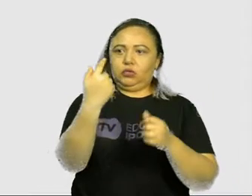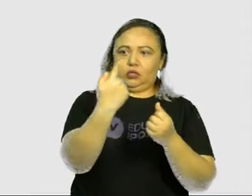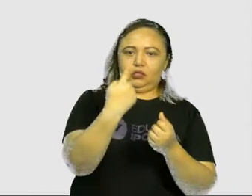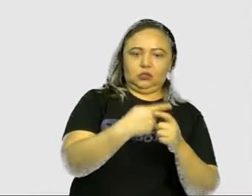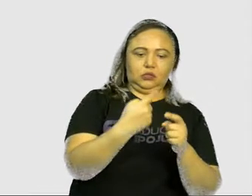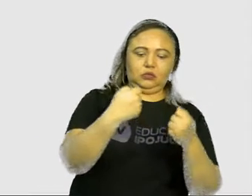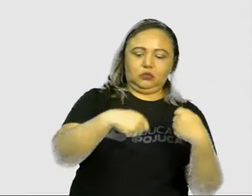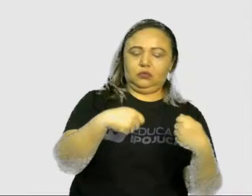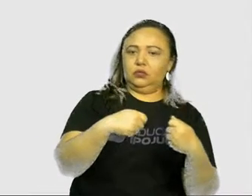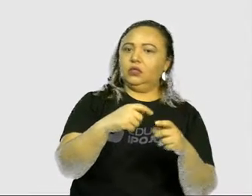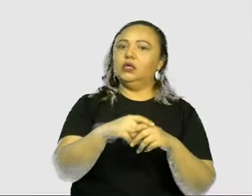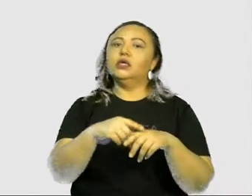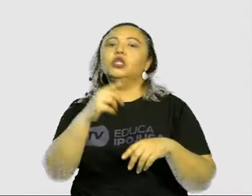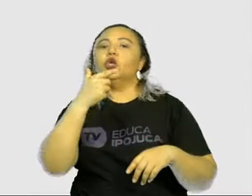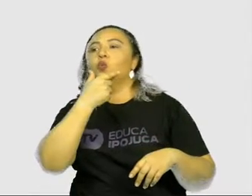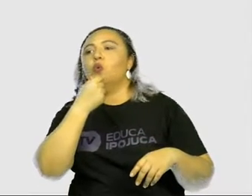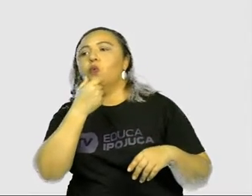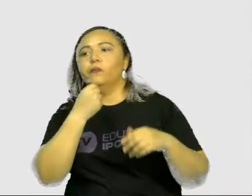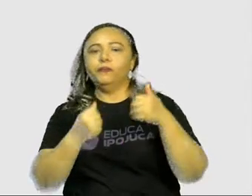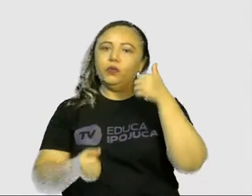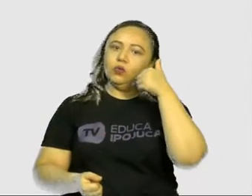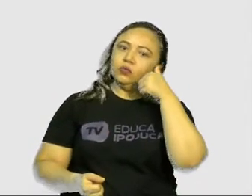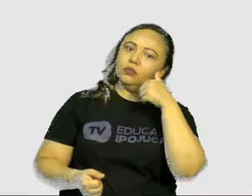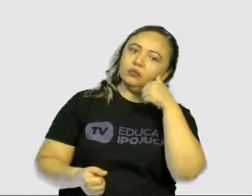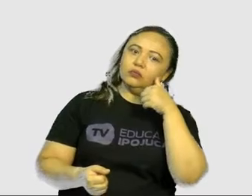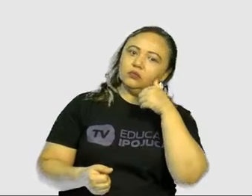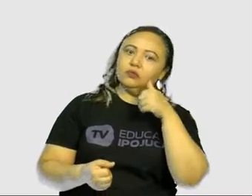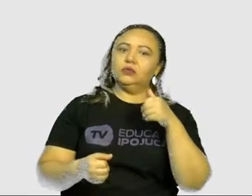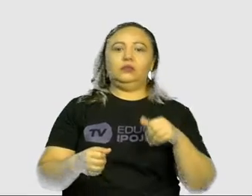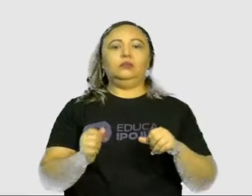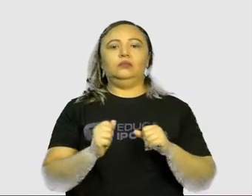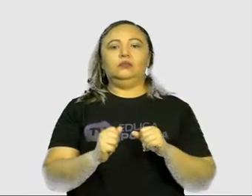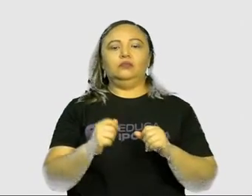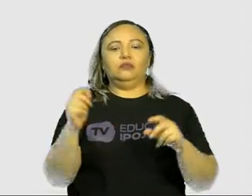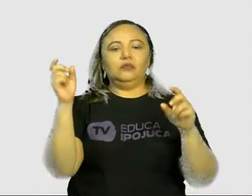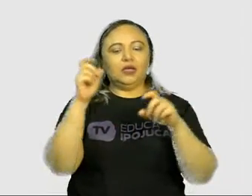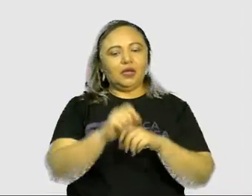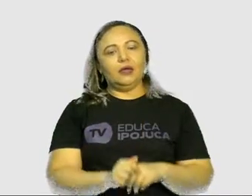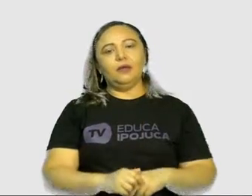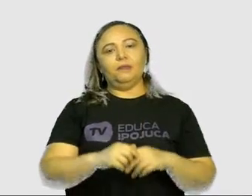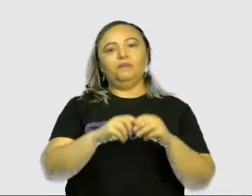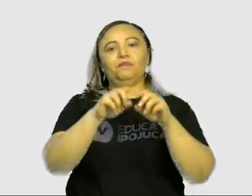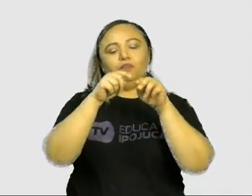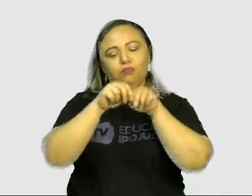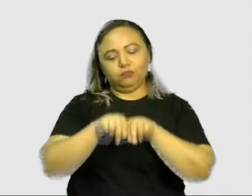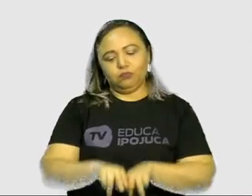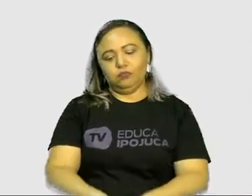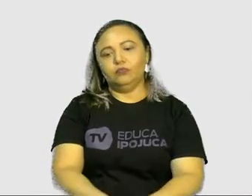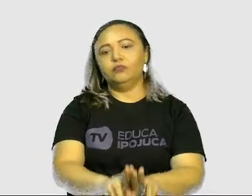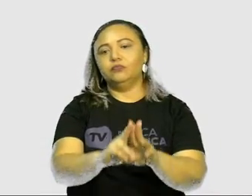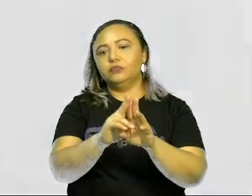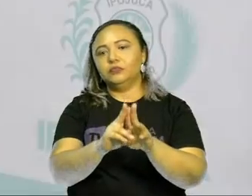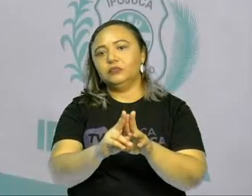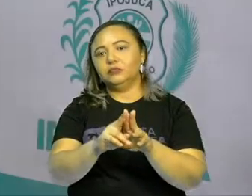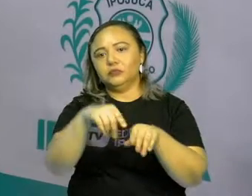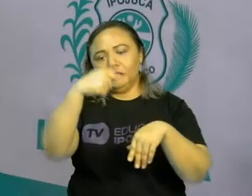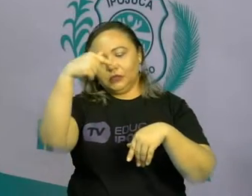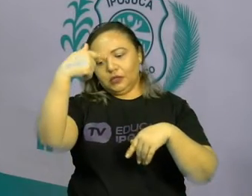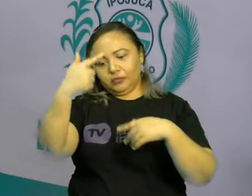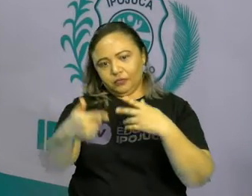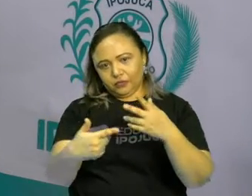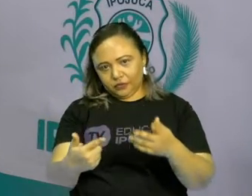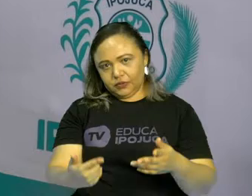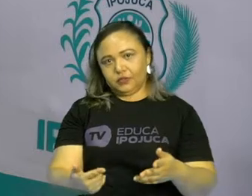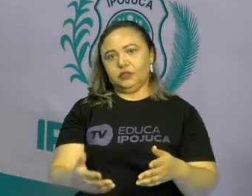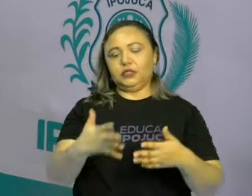Vieram ao mundo através do nascimento, do ato de nascer. Até o morrer, esses são